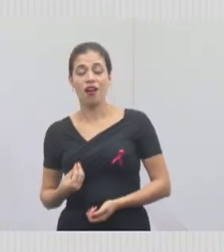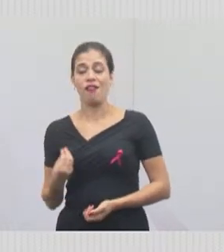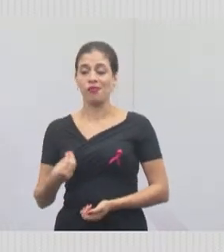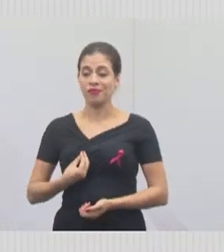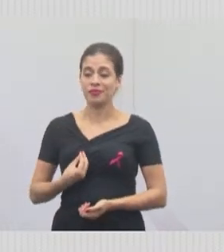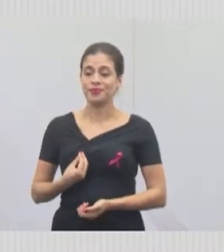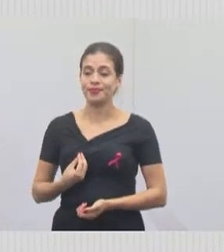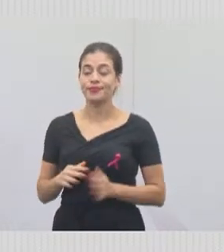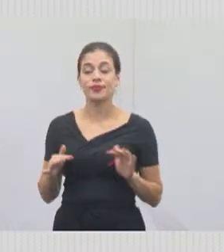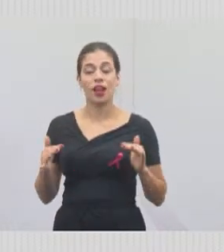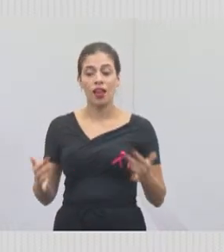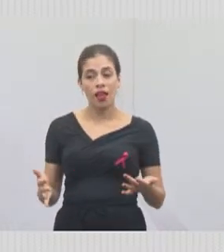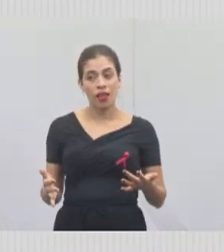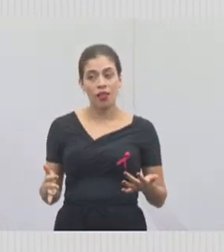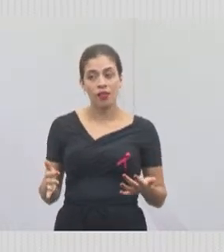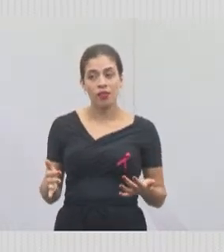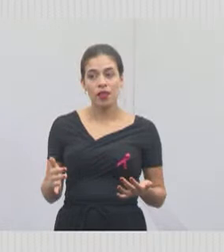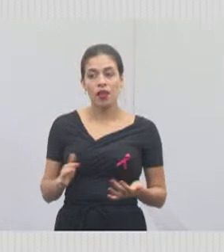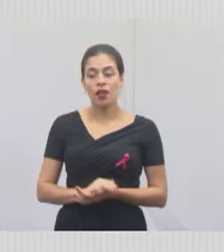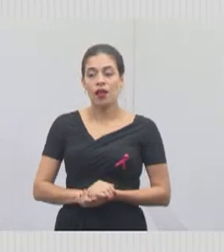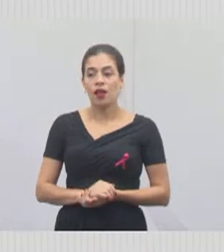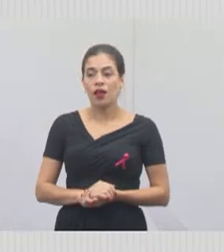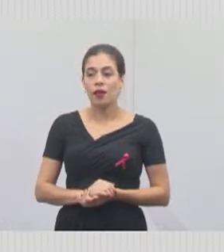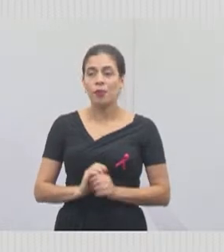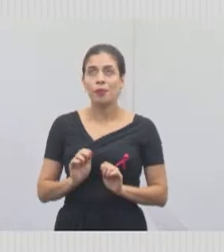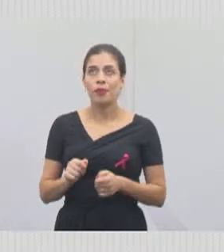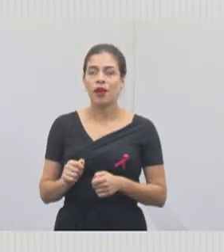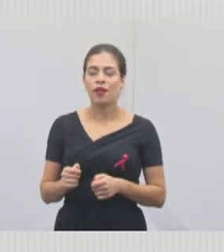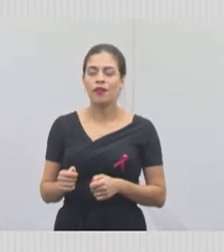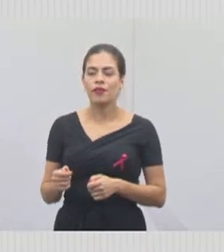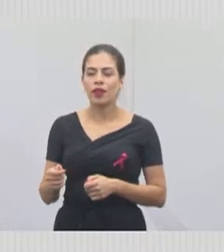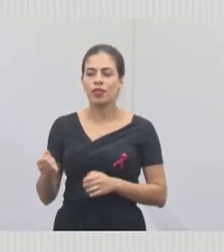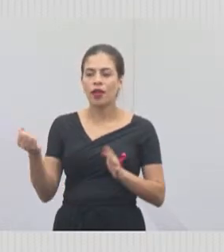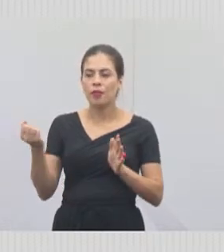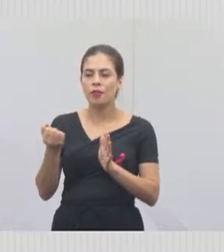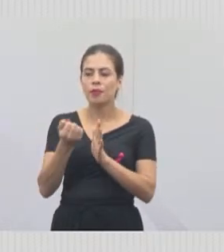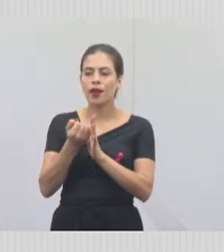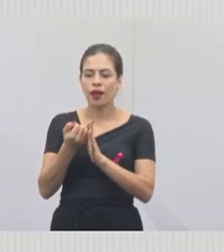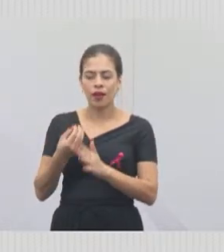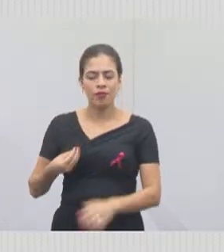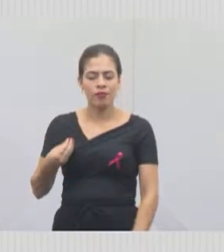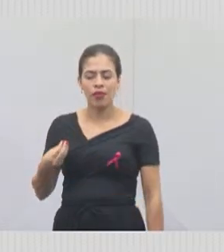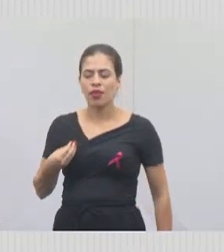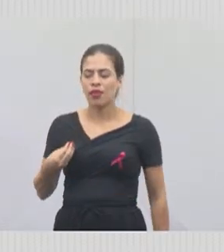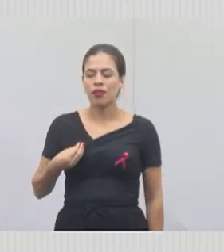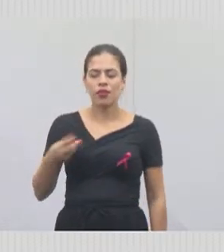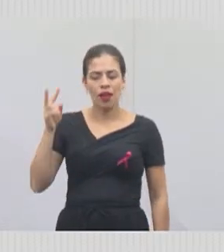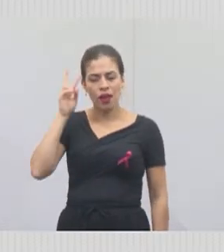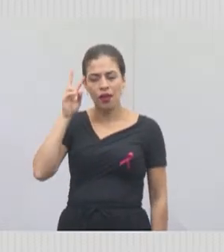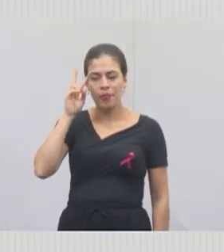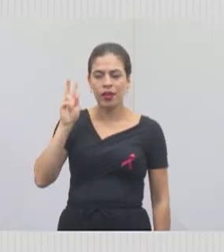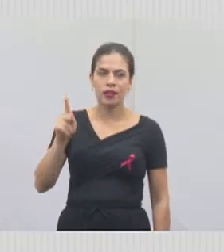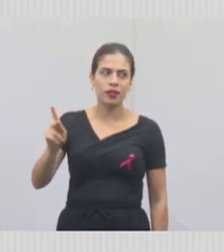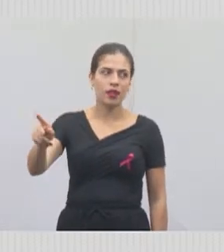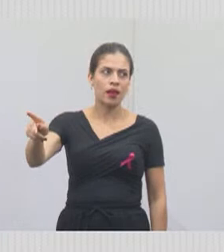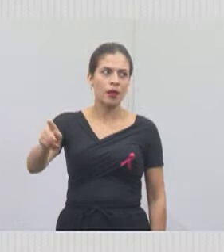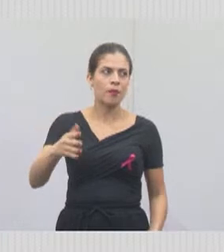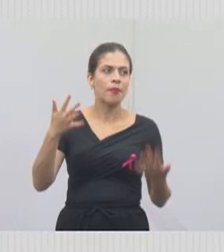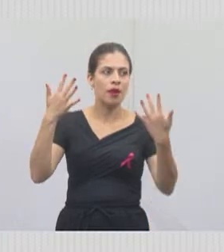e isso irá praticamente ficar para o resto da vida deles. Então, parabéns aí aos dois